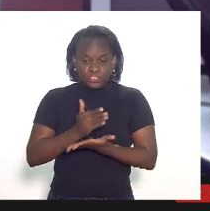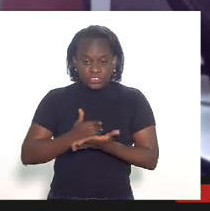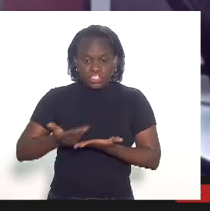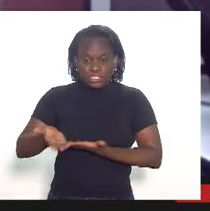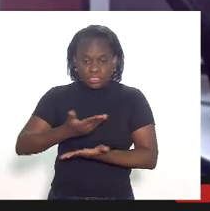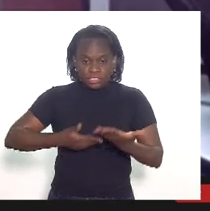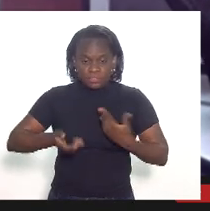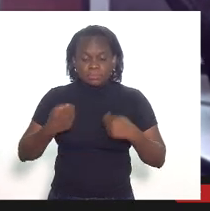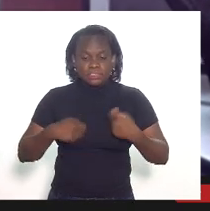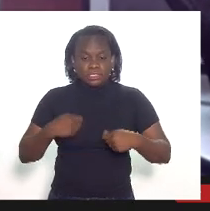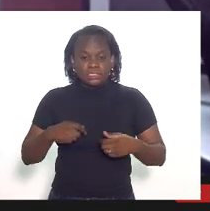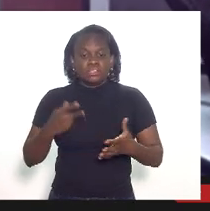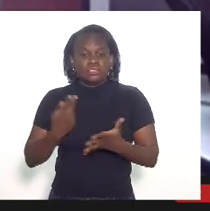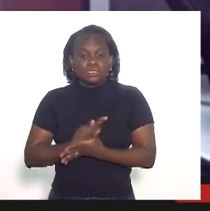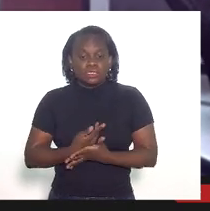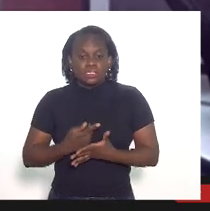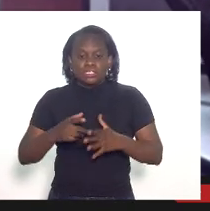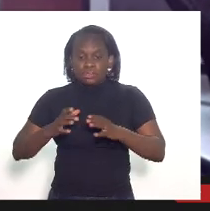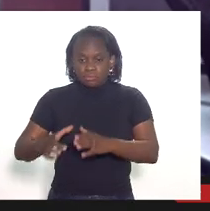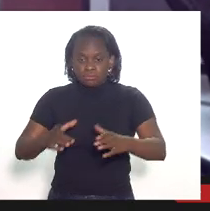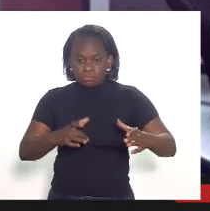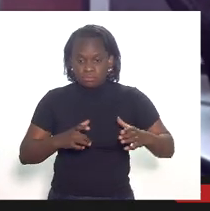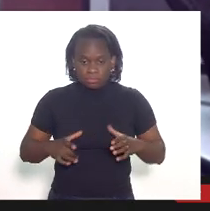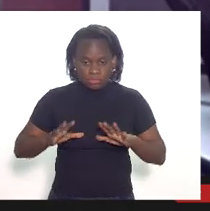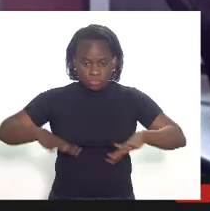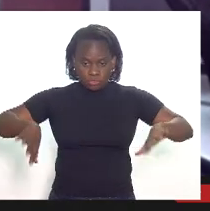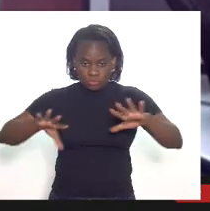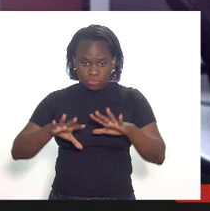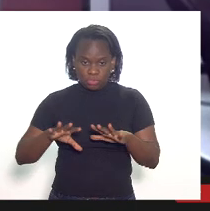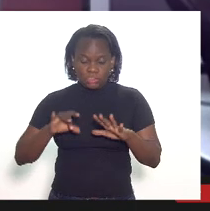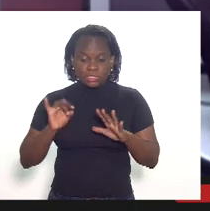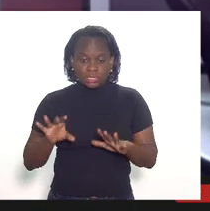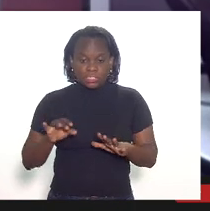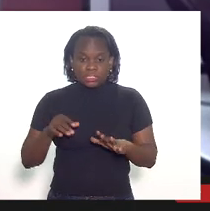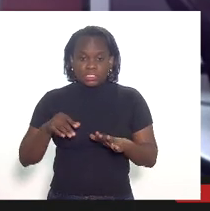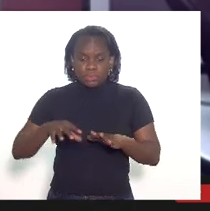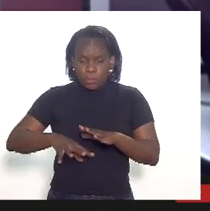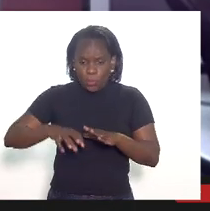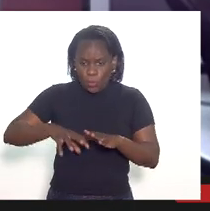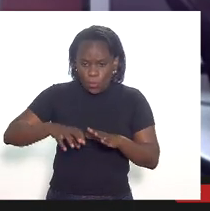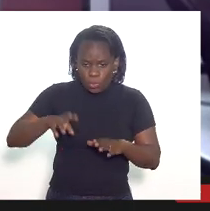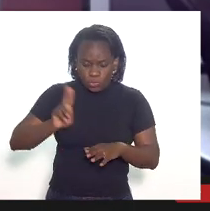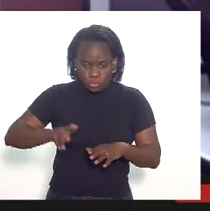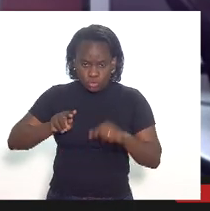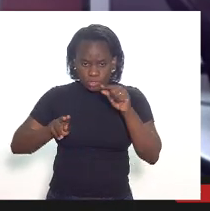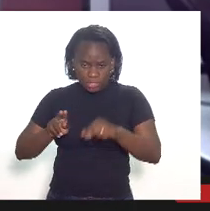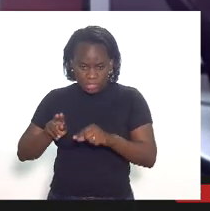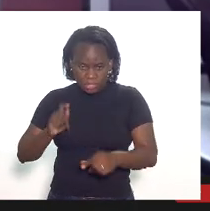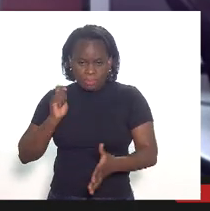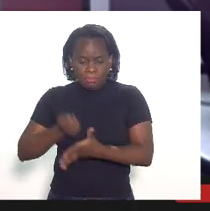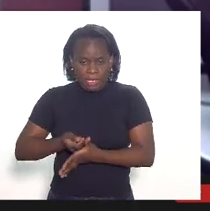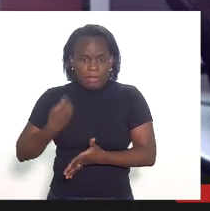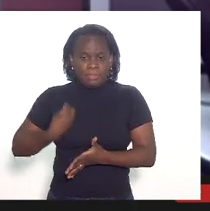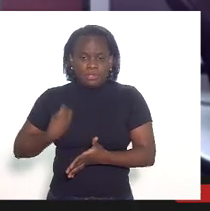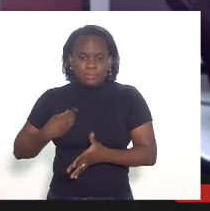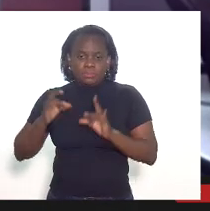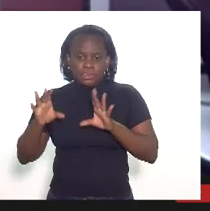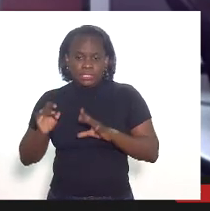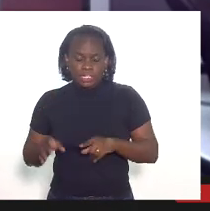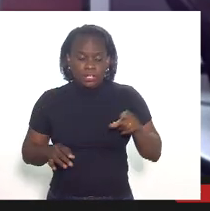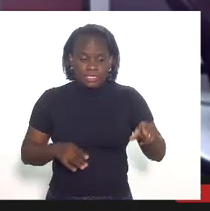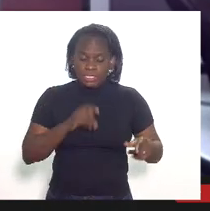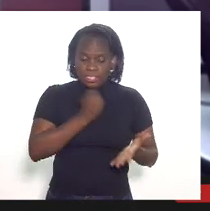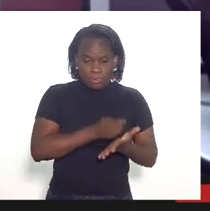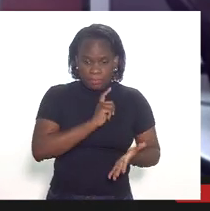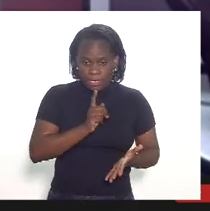ele tem que ocorrer entre os campos se um determinada sonda foi utilizada em um campo que paga participação especial e um campo